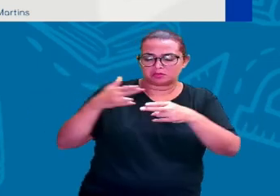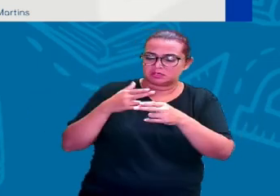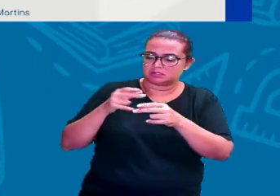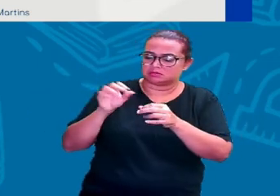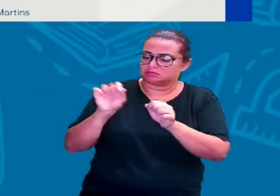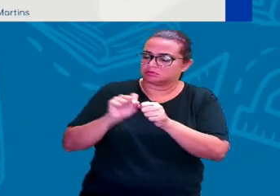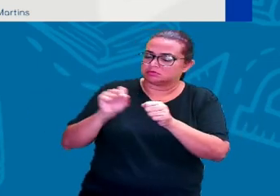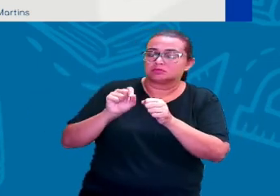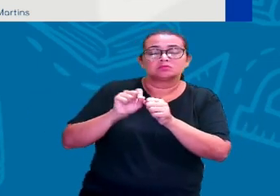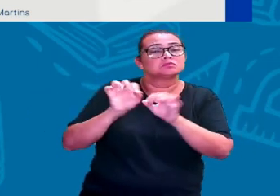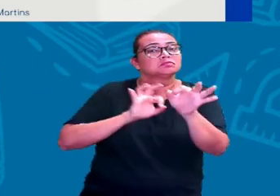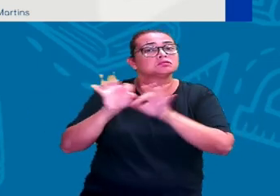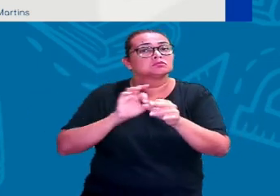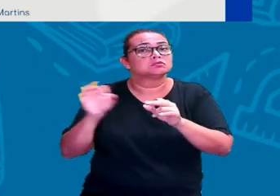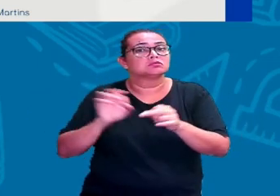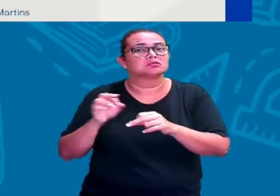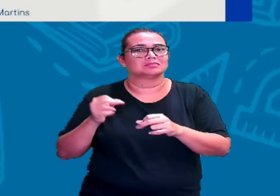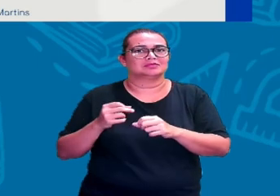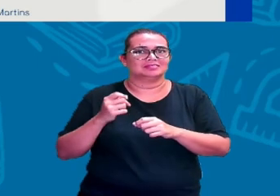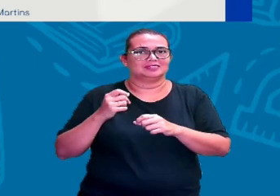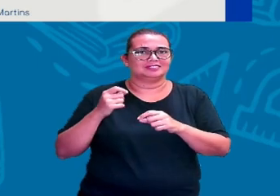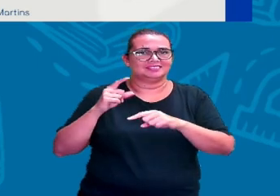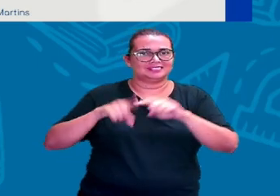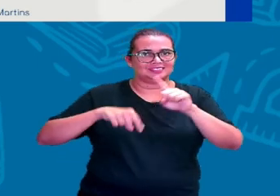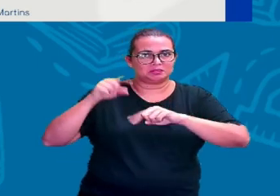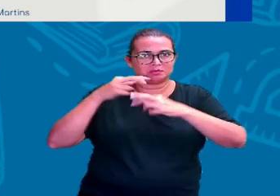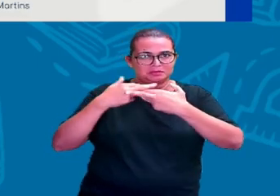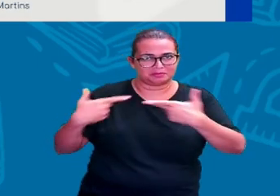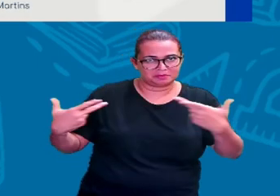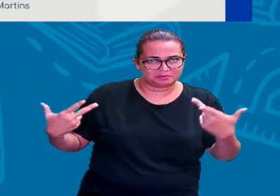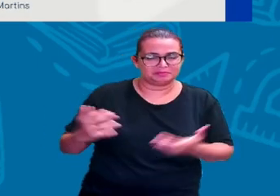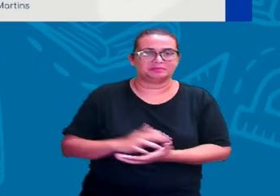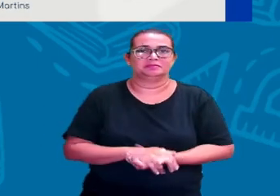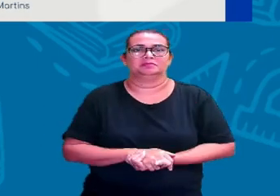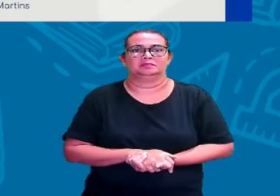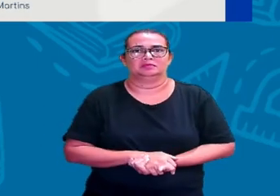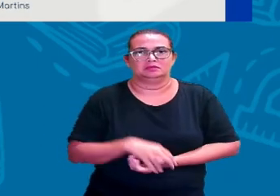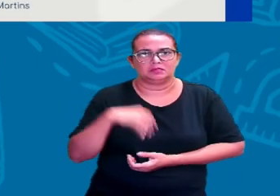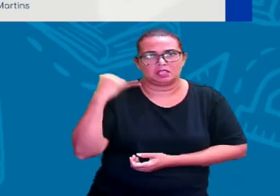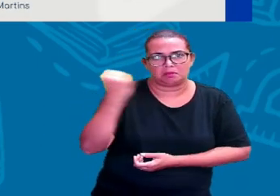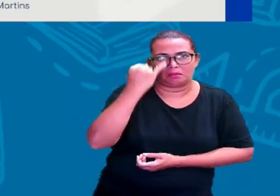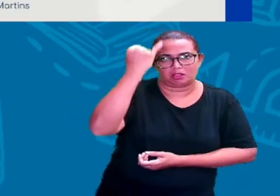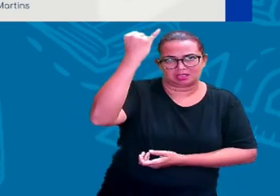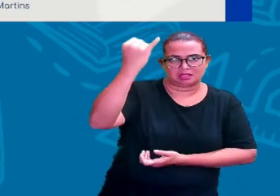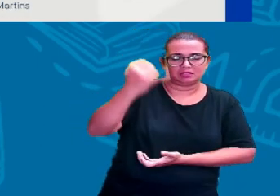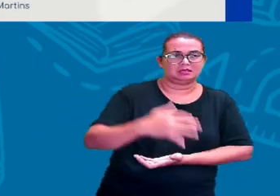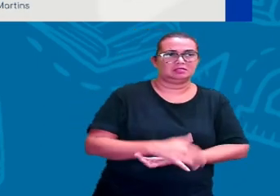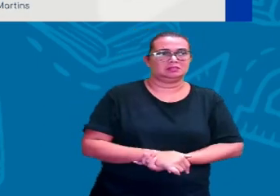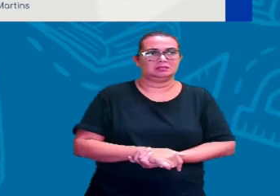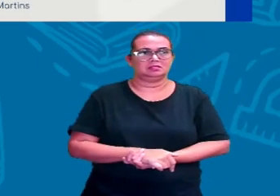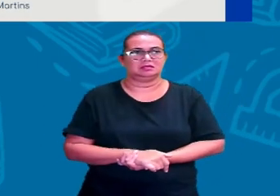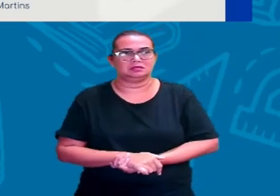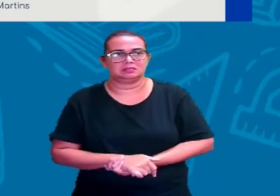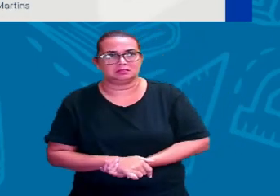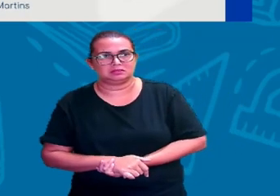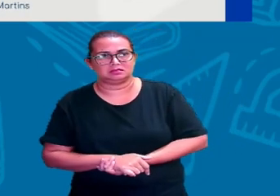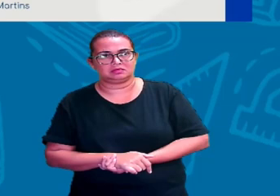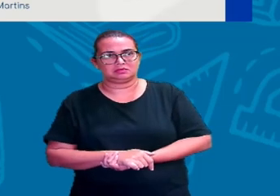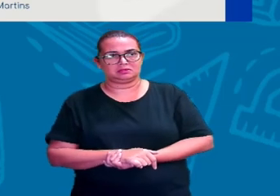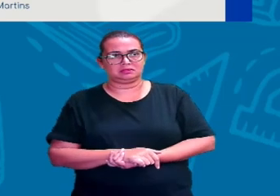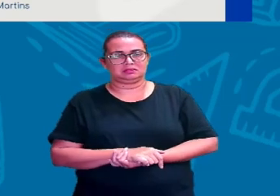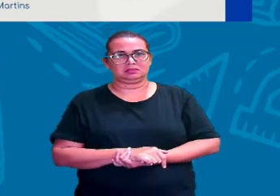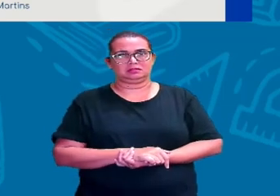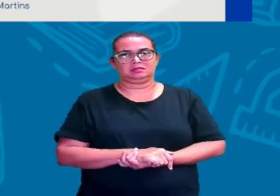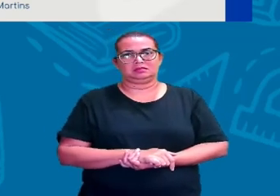metalurgia permitiu esse desenvolvimento também de outras e demais ferramentas. E aí, para a gente não